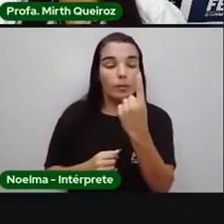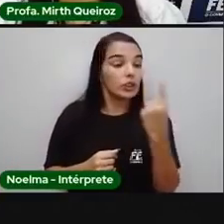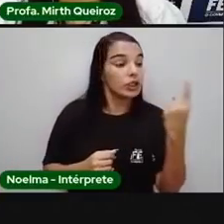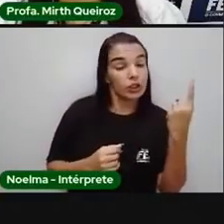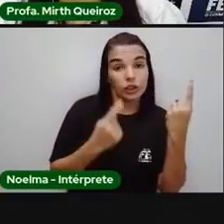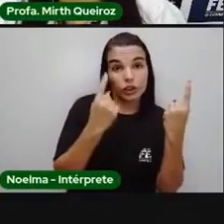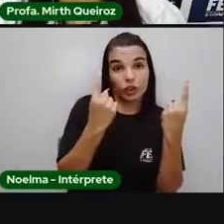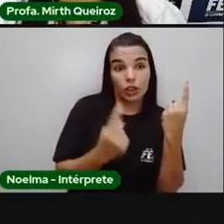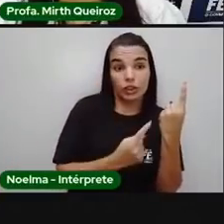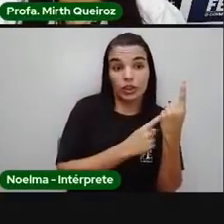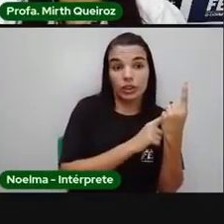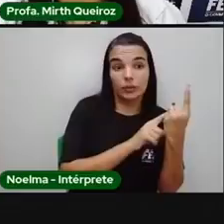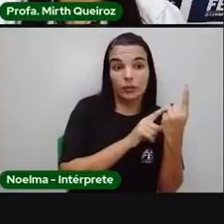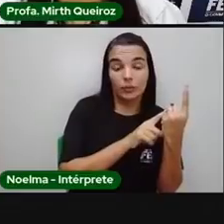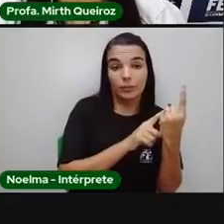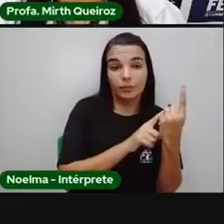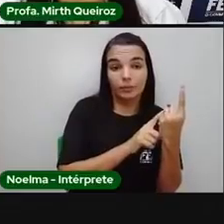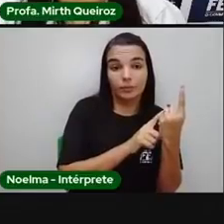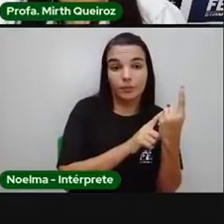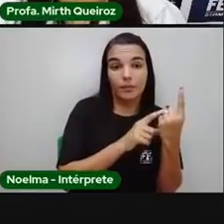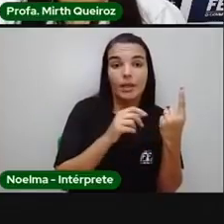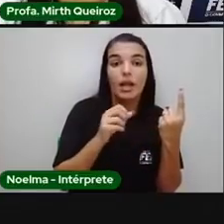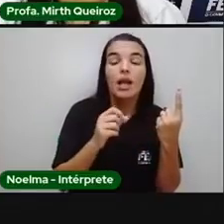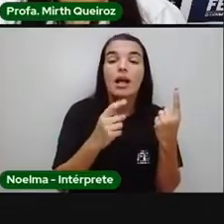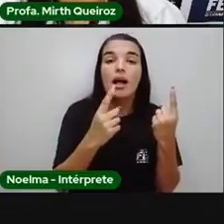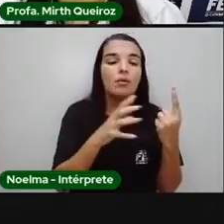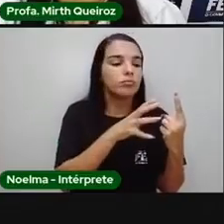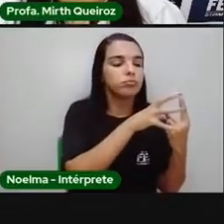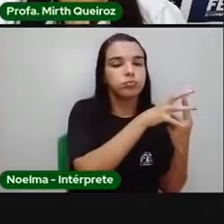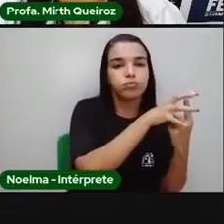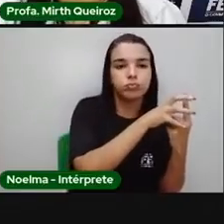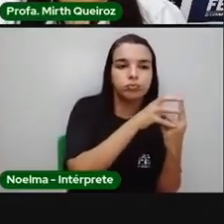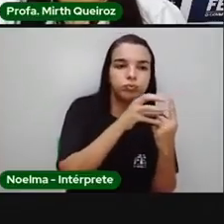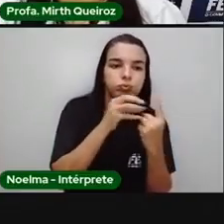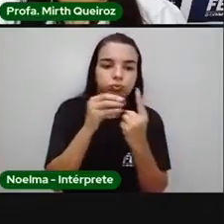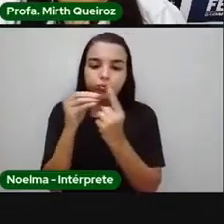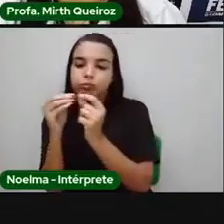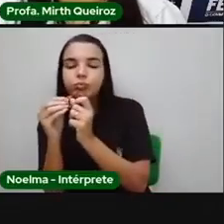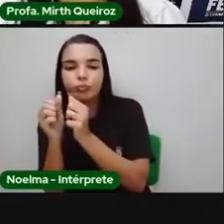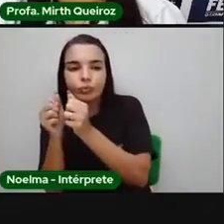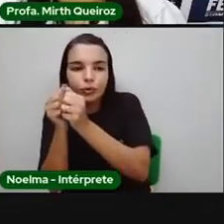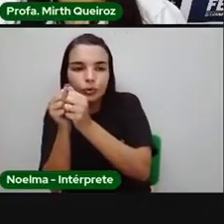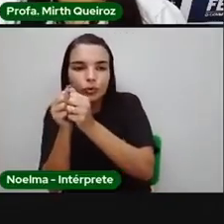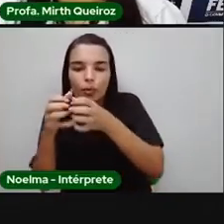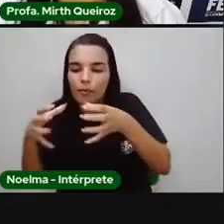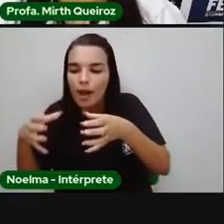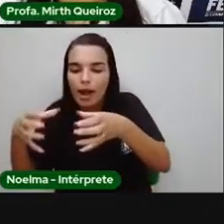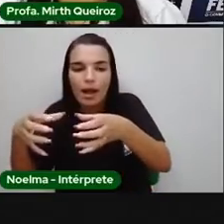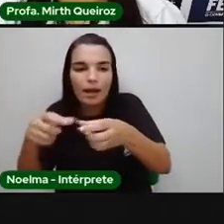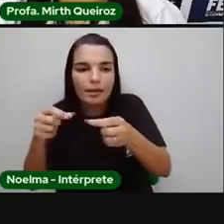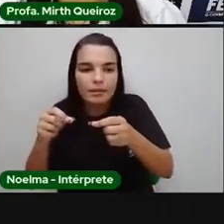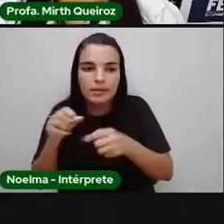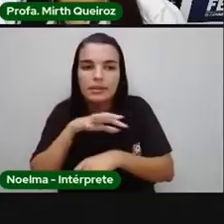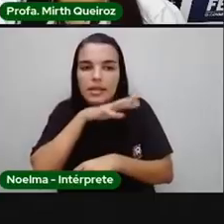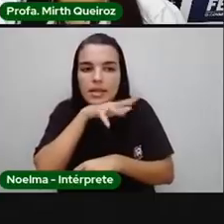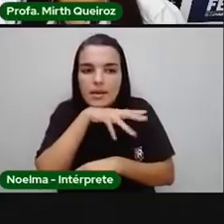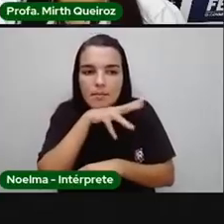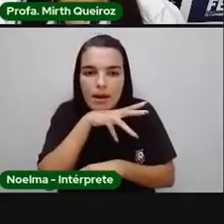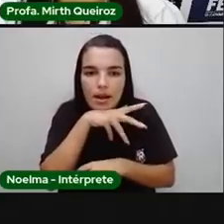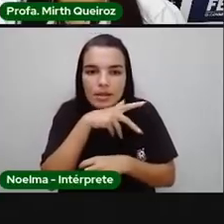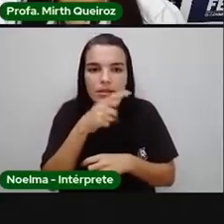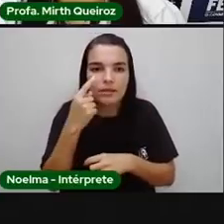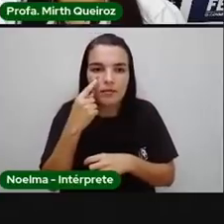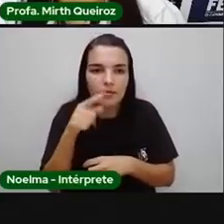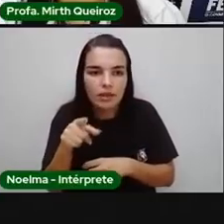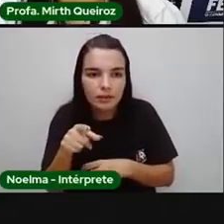uma população. Então, a gente pode ter, por exemplo, aqui nós temos animais diferentes, mas, por